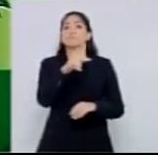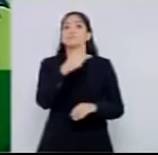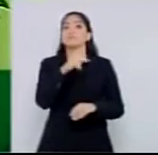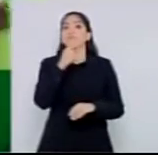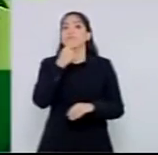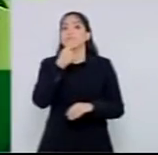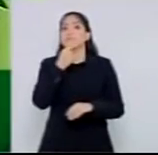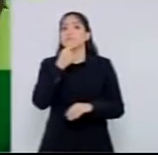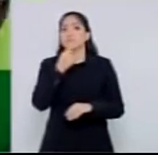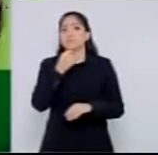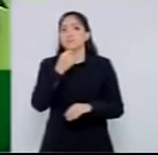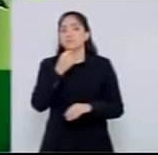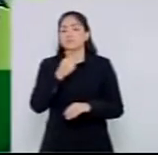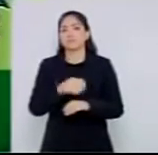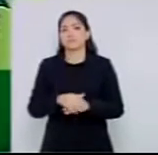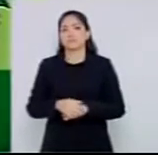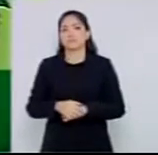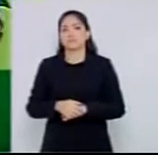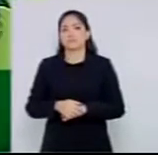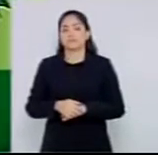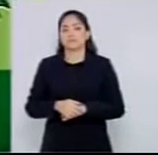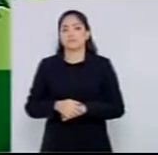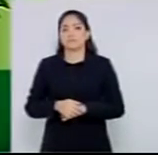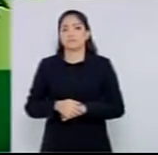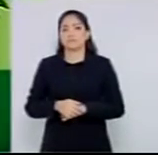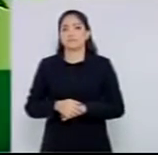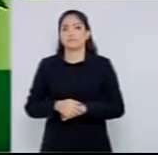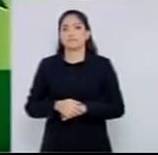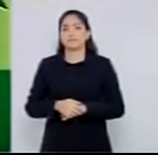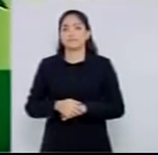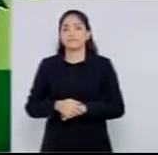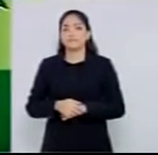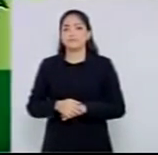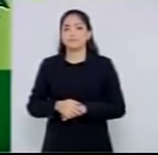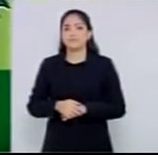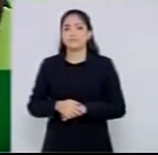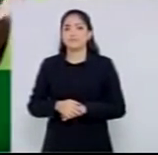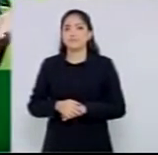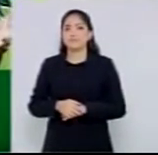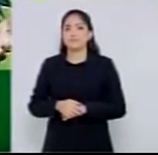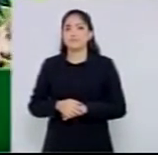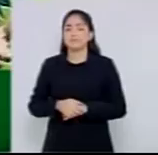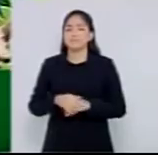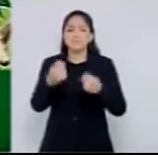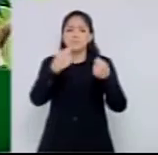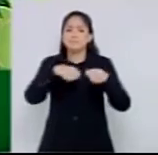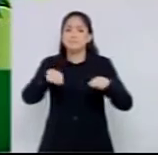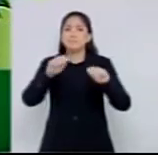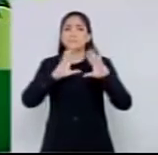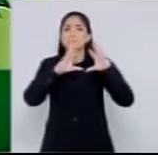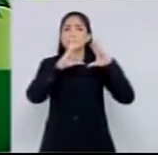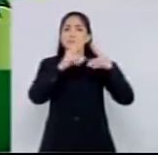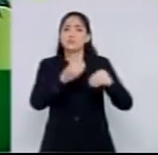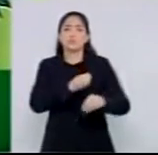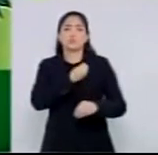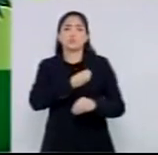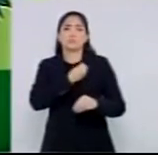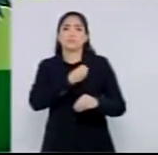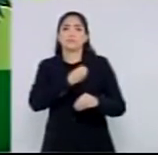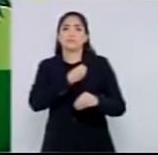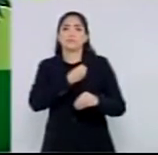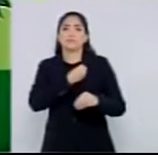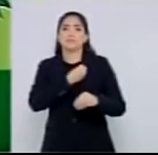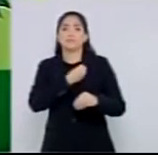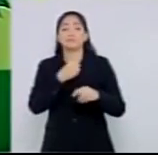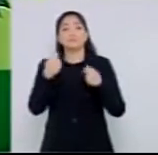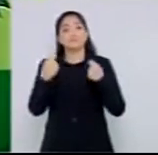E para ter crédito, ele dizia assim, meu filho, você não precisa ter tudo na vida. Basta você ter crédito,